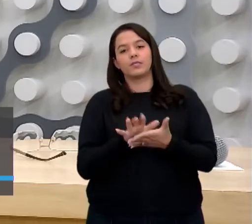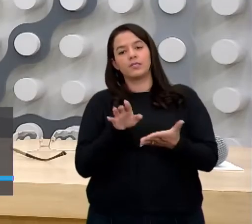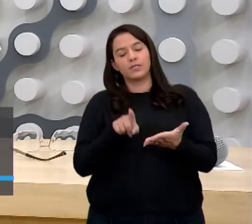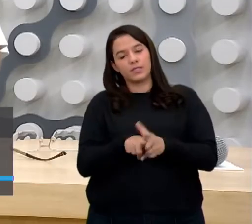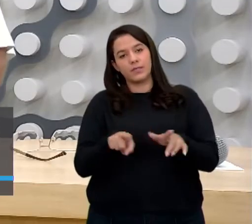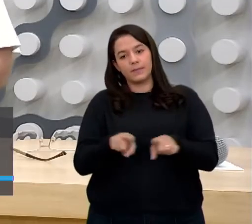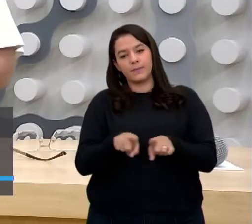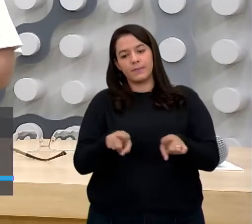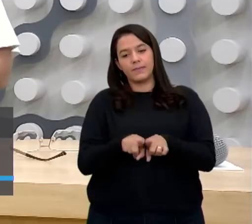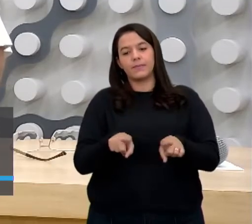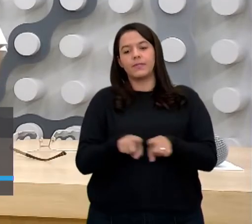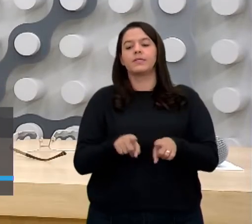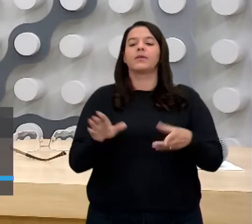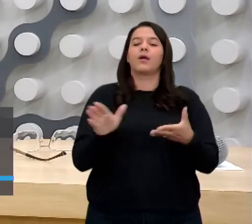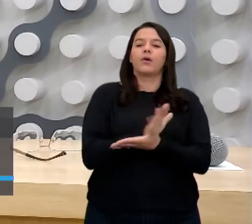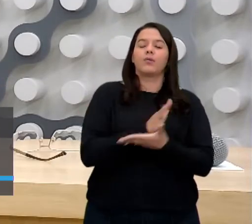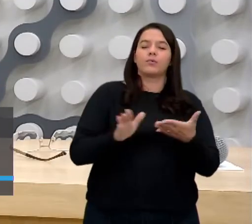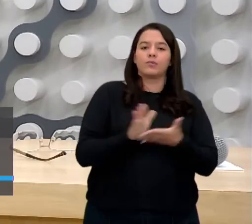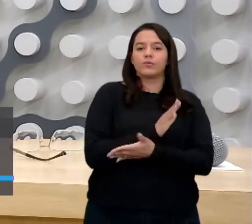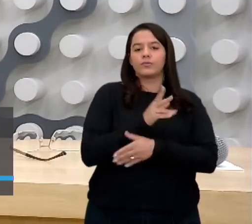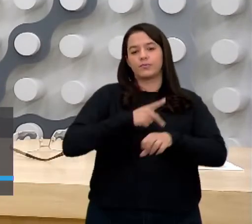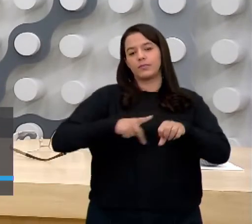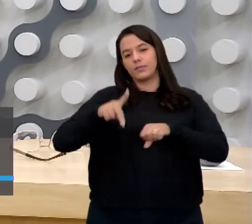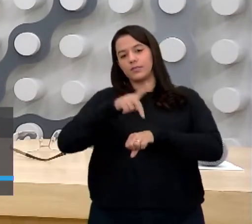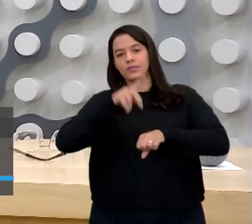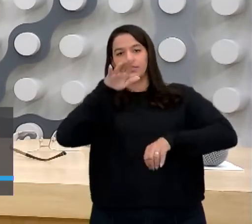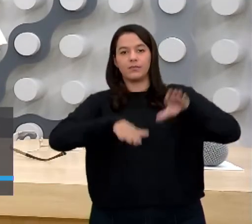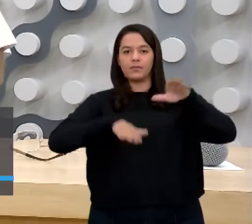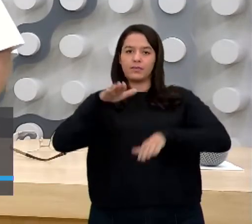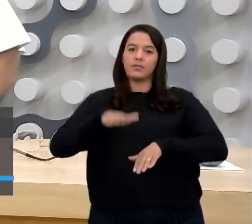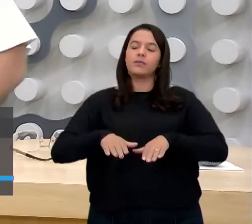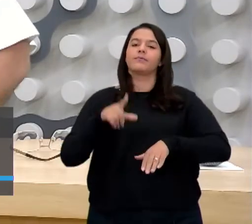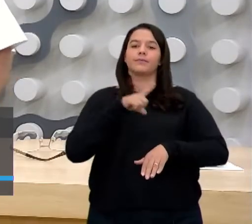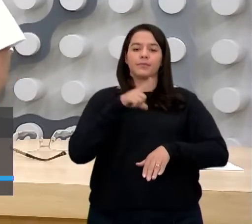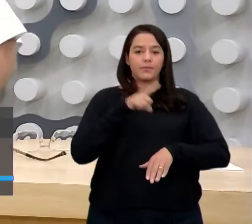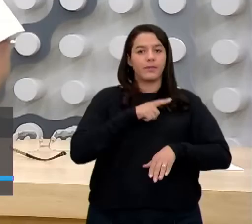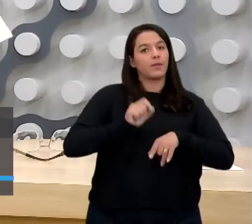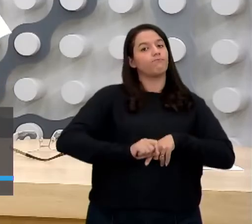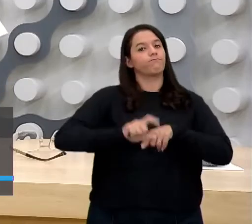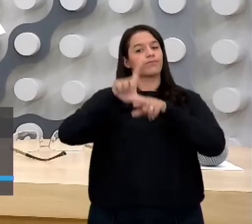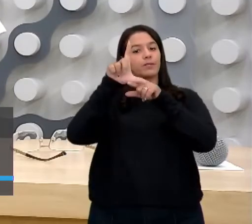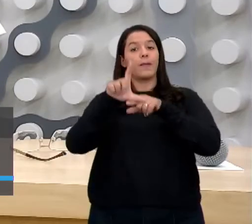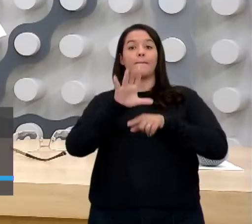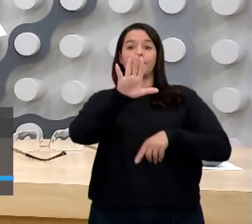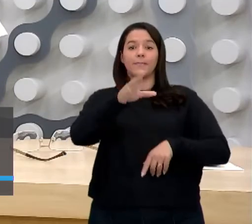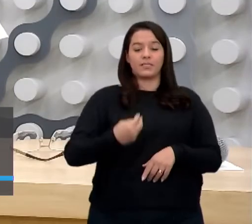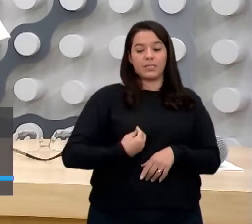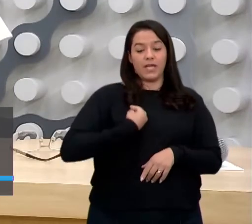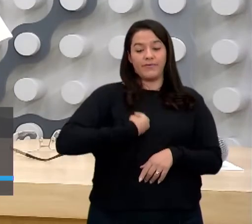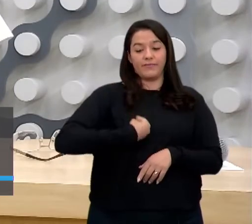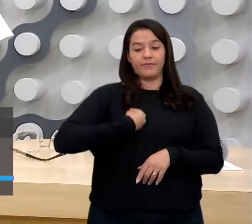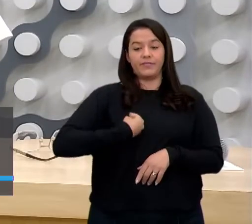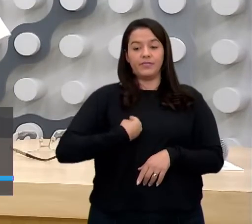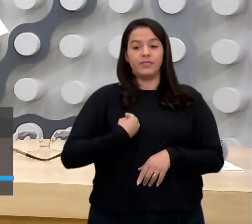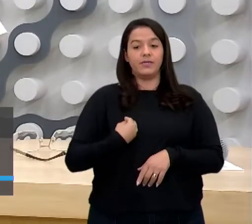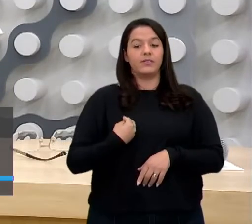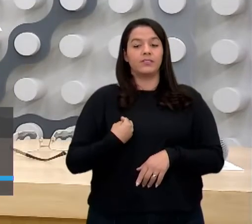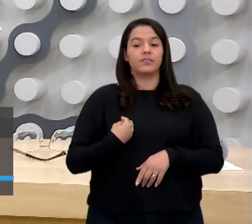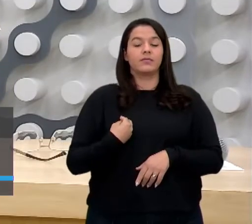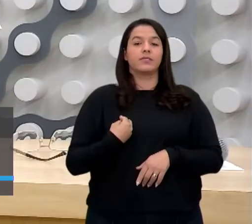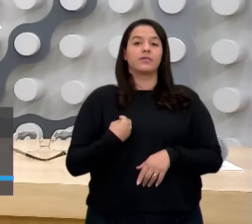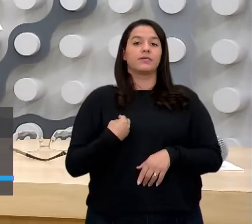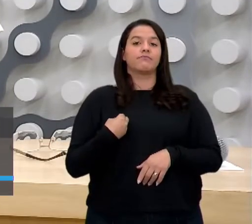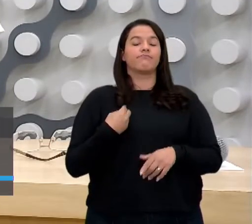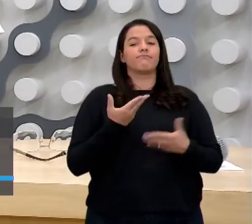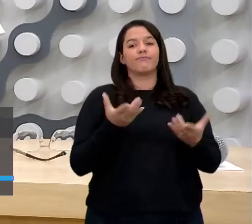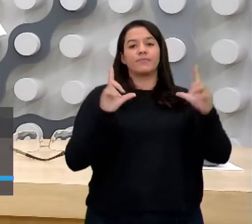alta, dependendo aí dos países. Mas você vai ter uma expectativa de vida extremamente baixa. Foi todos esses dados aí que nós vimos aí.